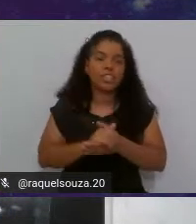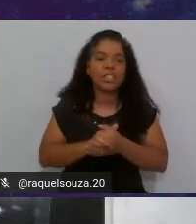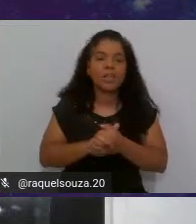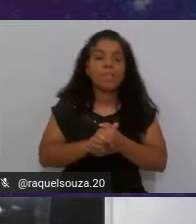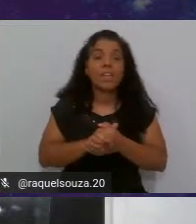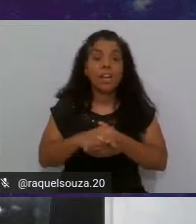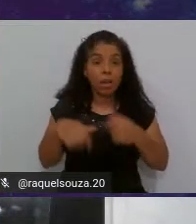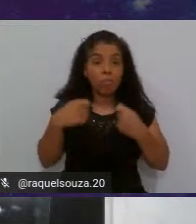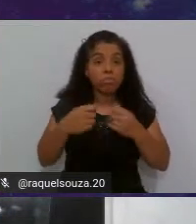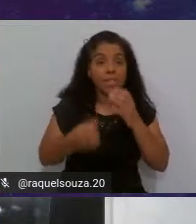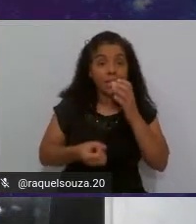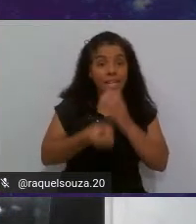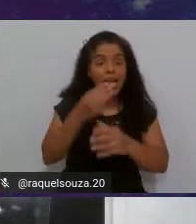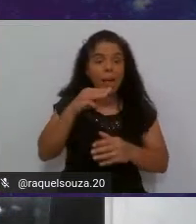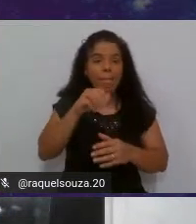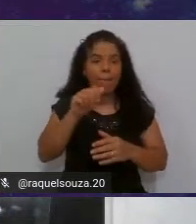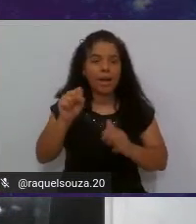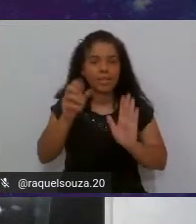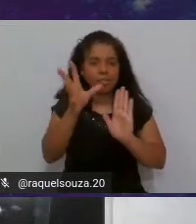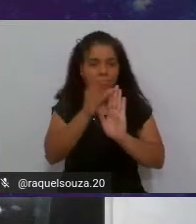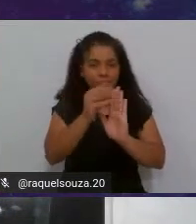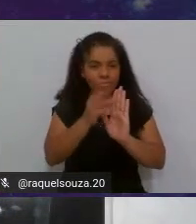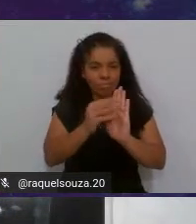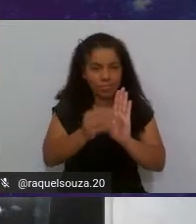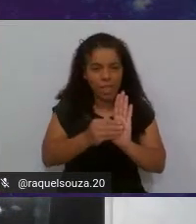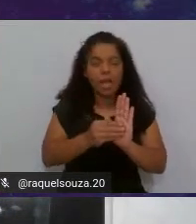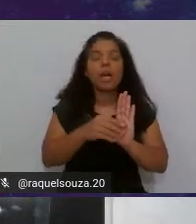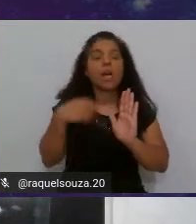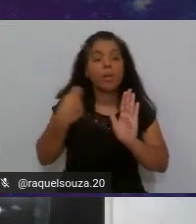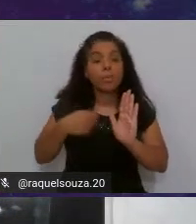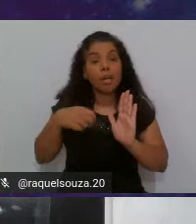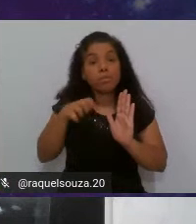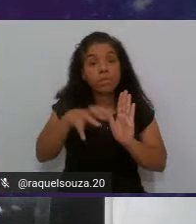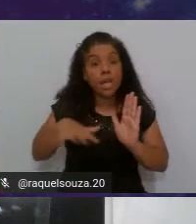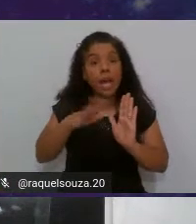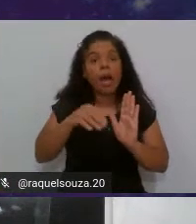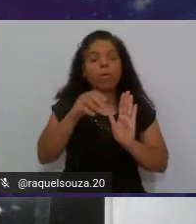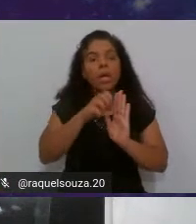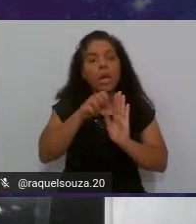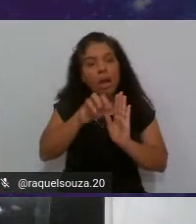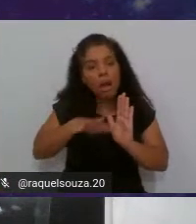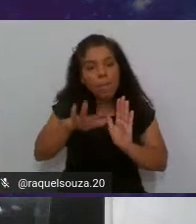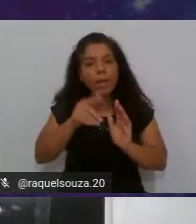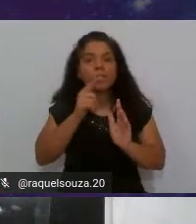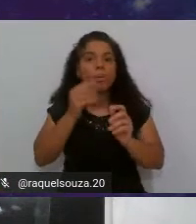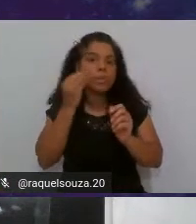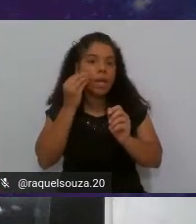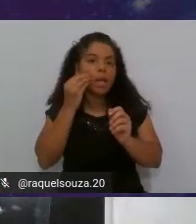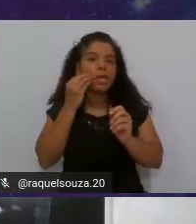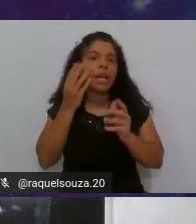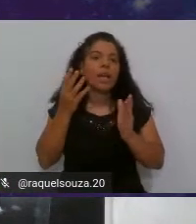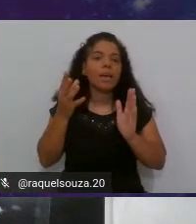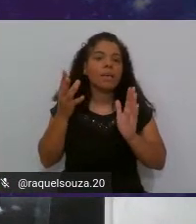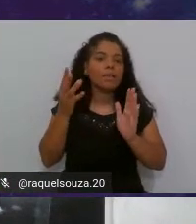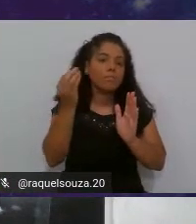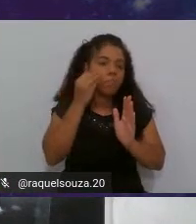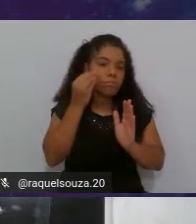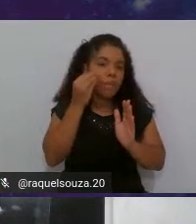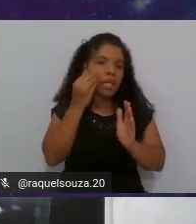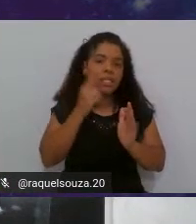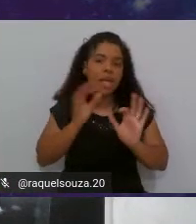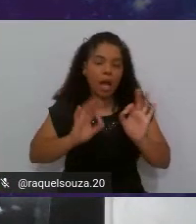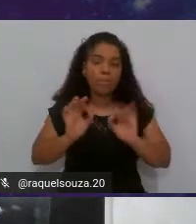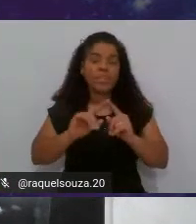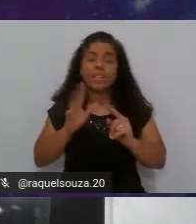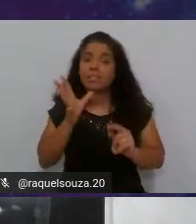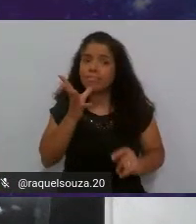criar uma massa de dados, eu tinha que criar um ambiente, preparar um ambiente para testar, e aí, isso